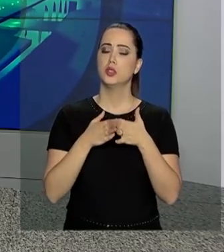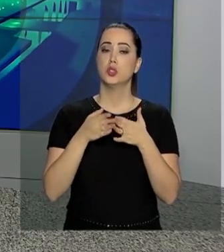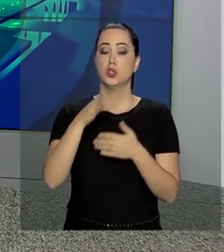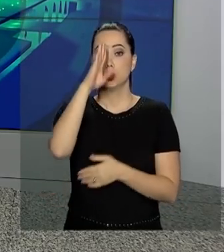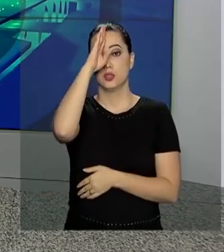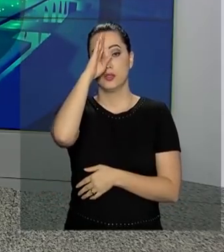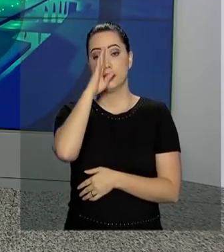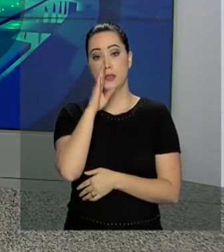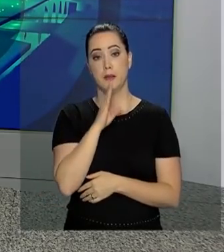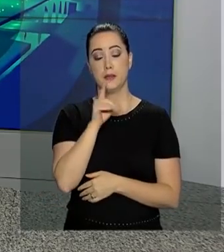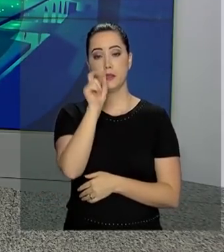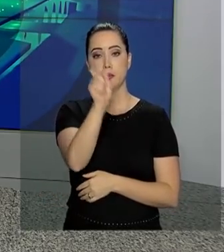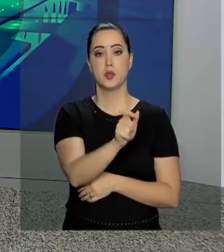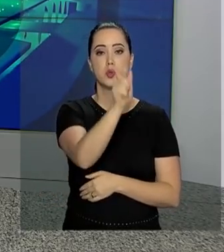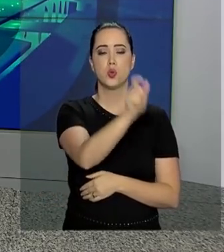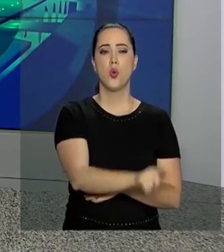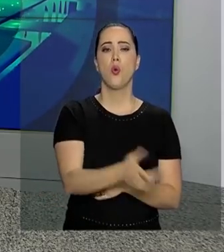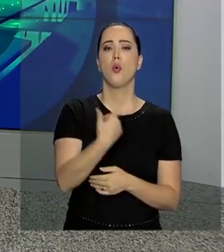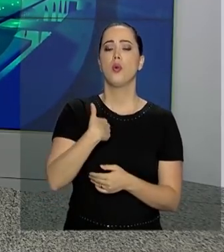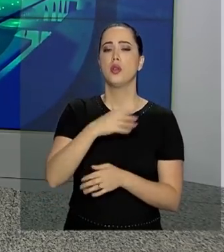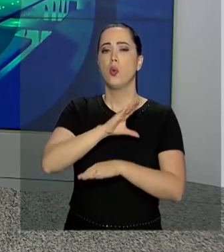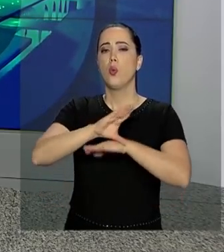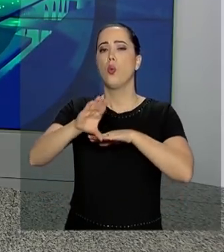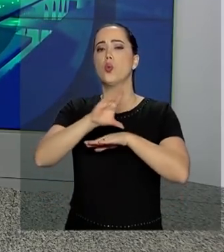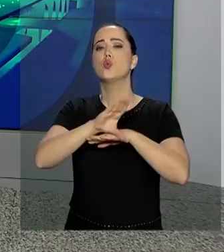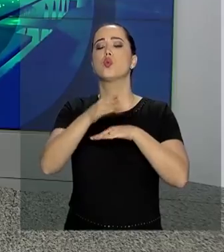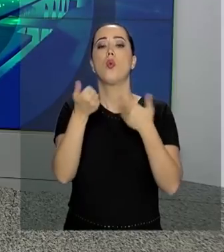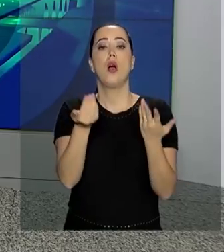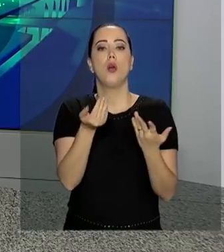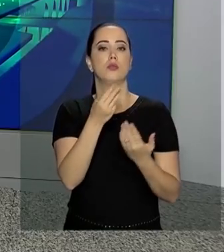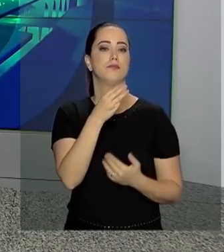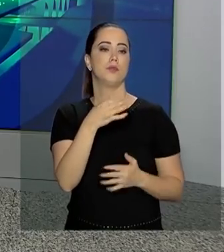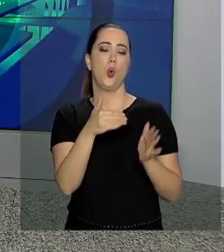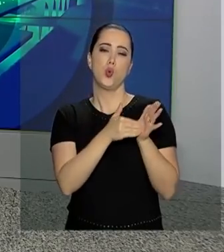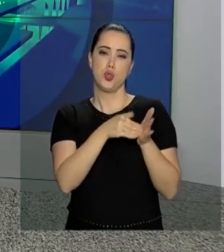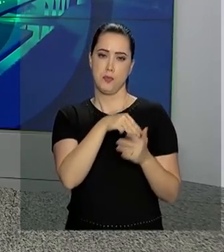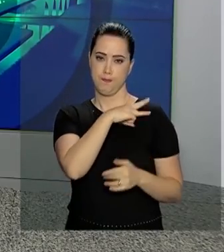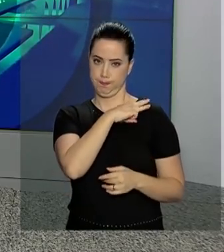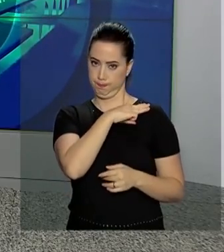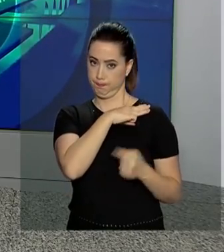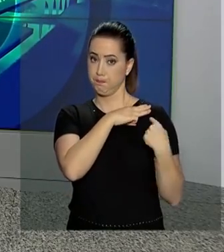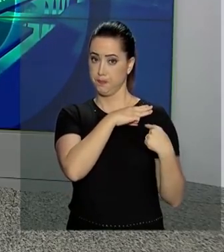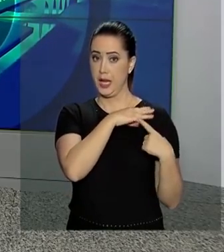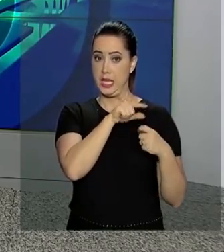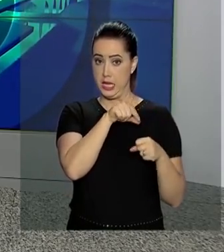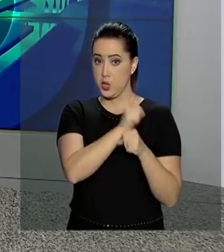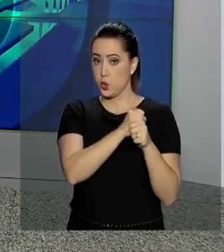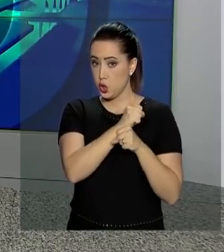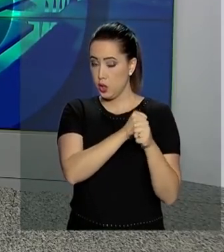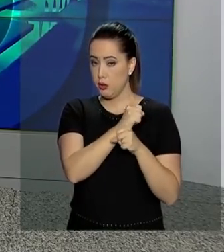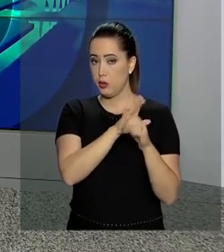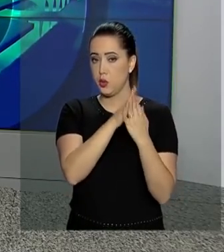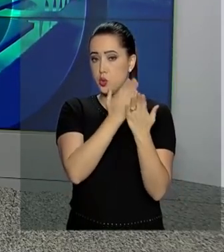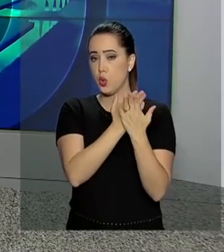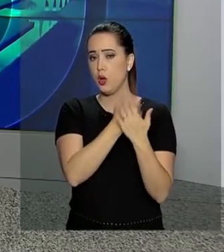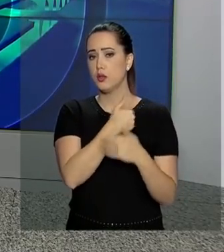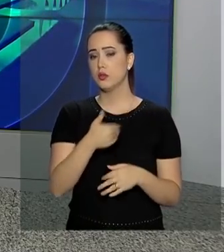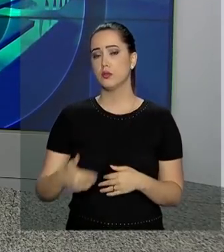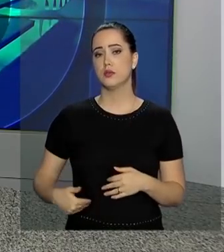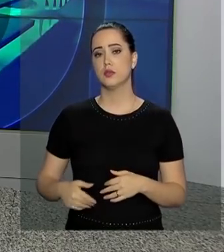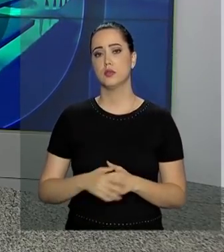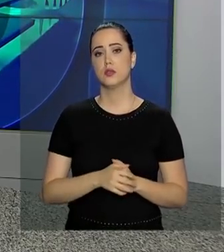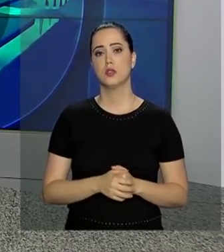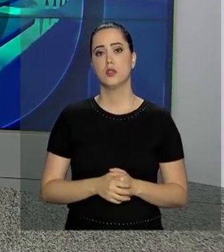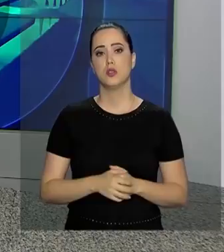pagamento da taxa o participante que esteja cursando a última série do ensino médio neste ano em escola da rede pública.